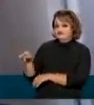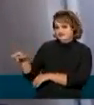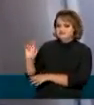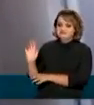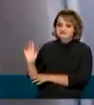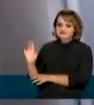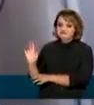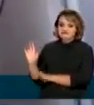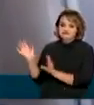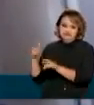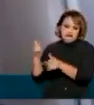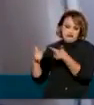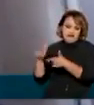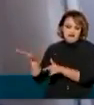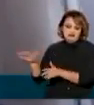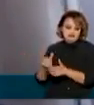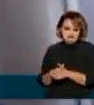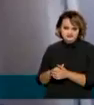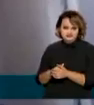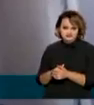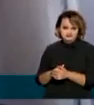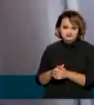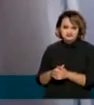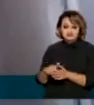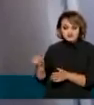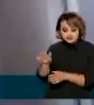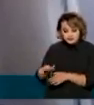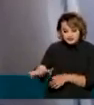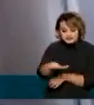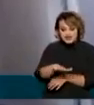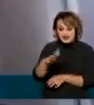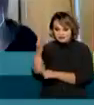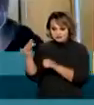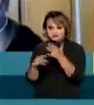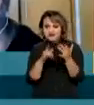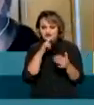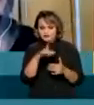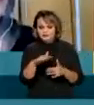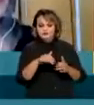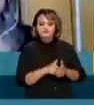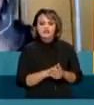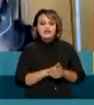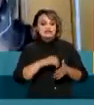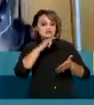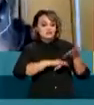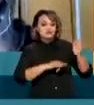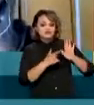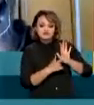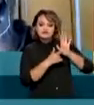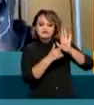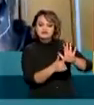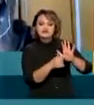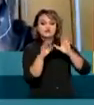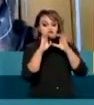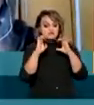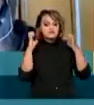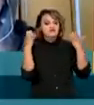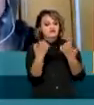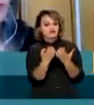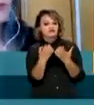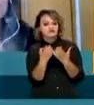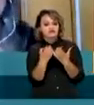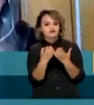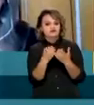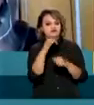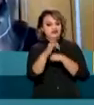possivelmente morando ou trabalhando, de alguma forma utilizam esse espaço. O documento foi apresentado em um evento transmitido